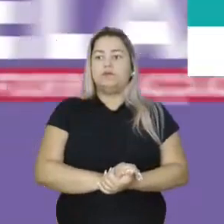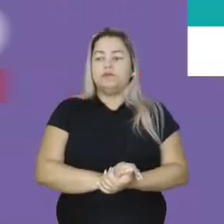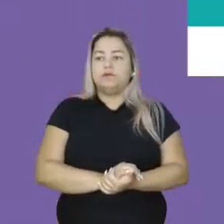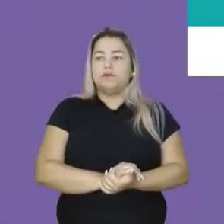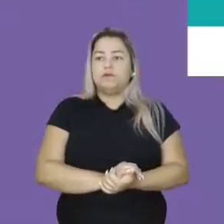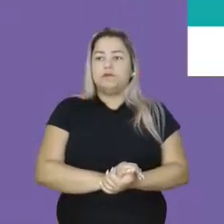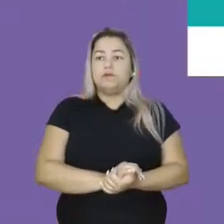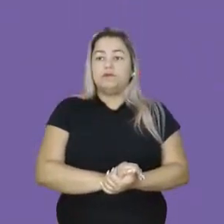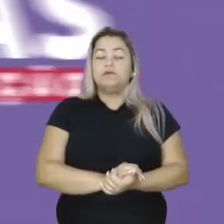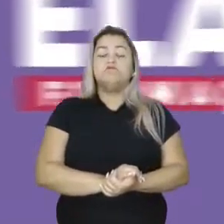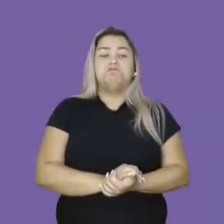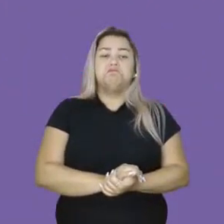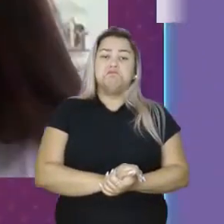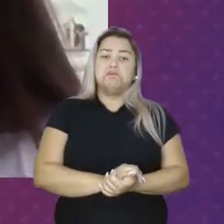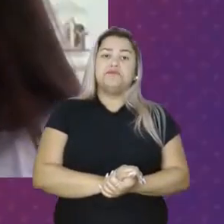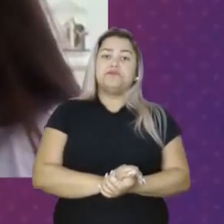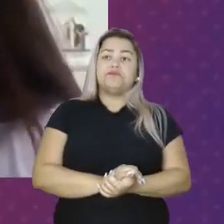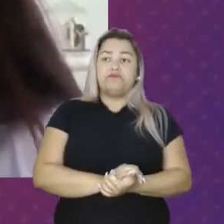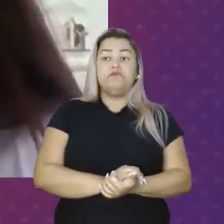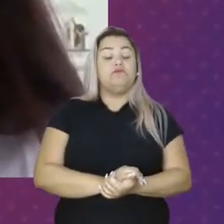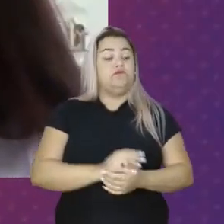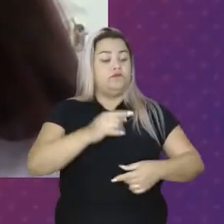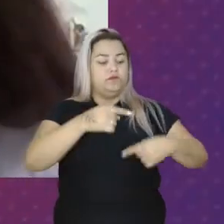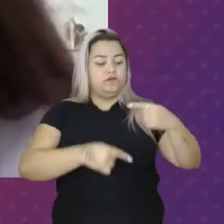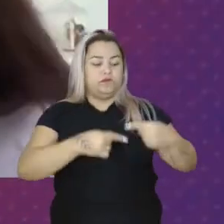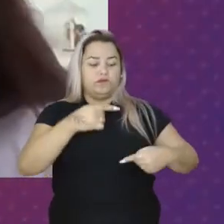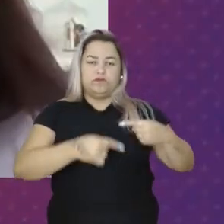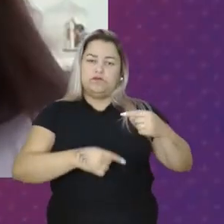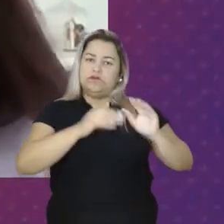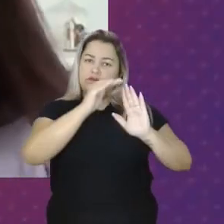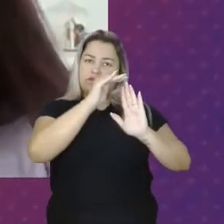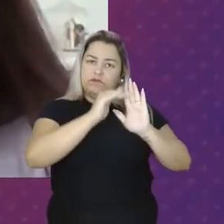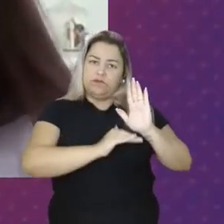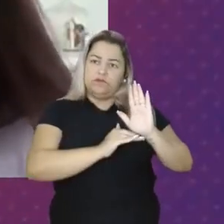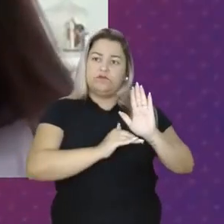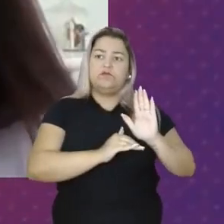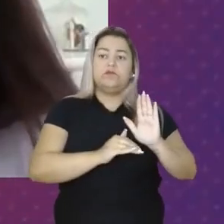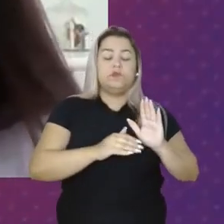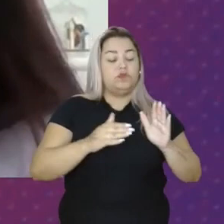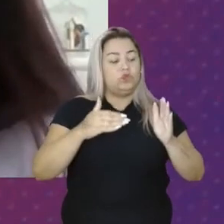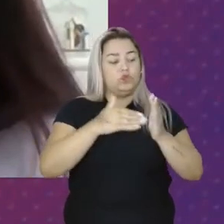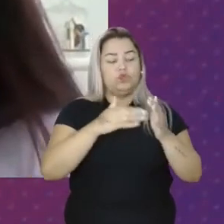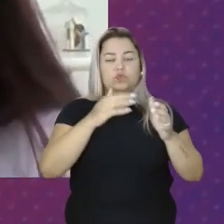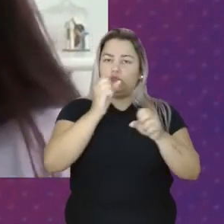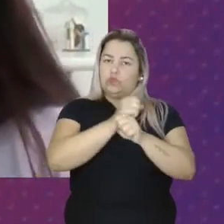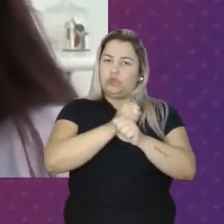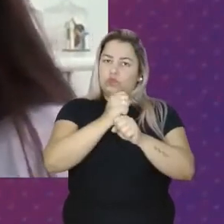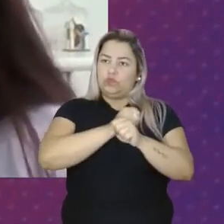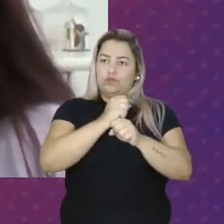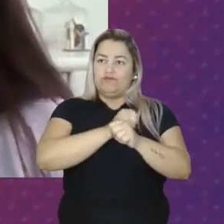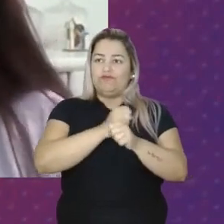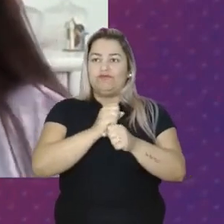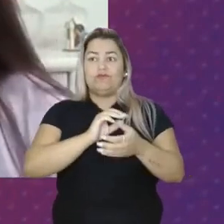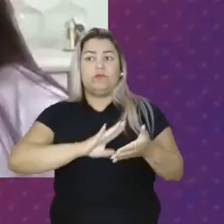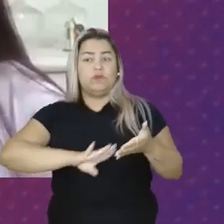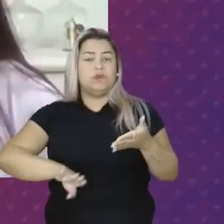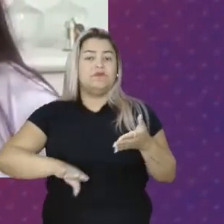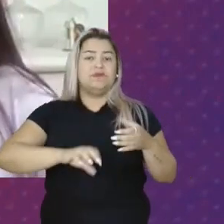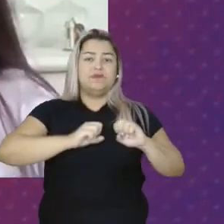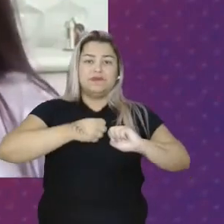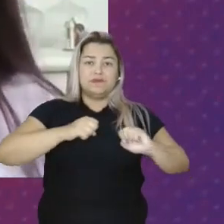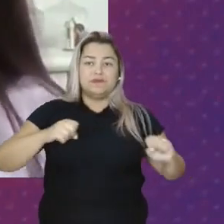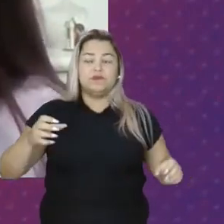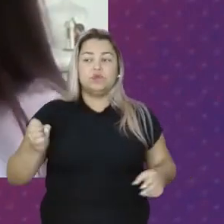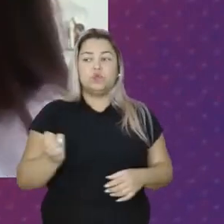E que foram Políticas Que foram Programas Que infelizmente Nesses últimos Anos Foram extintos Nós já tivemos Grandes